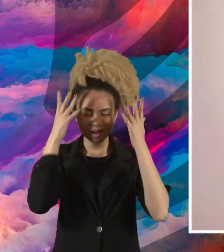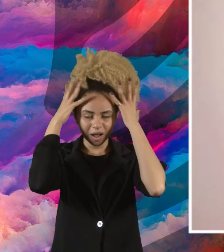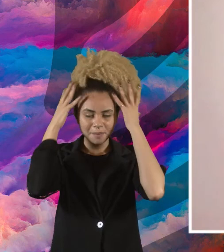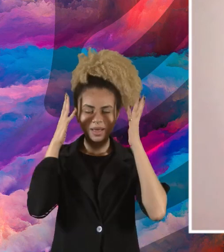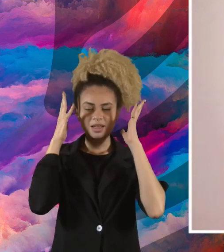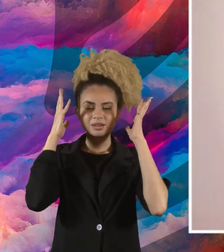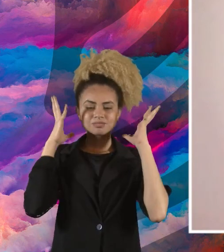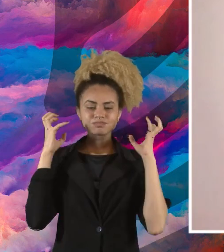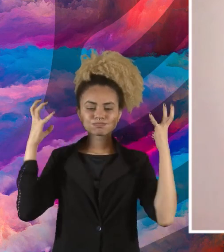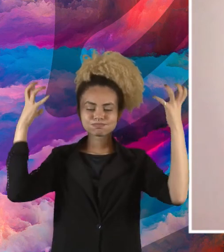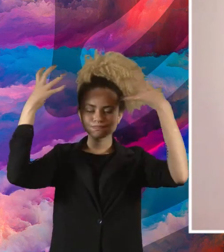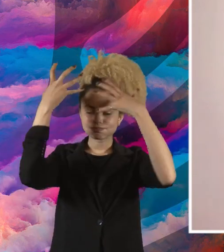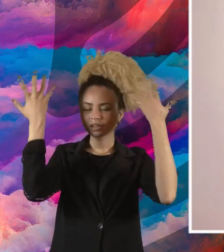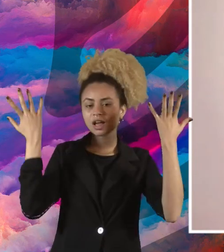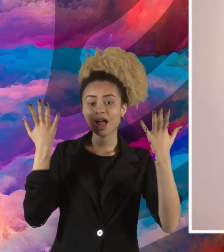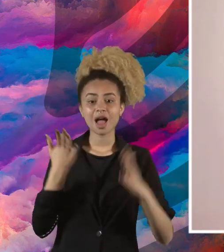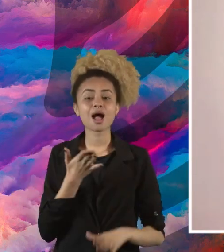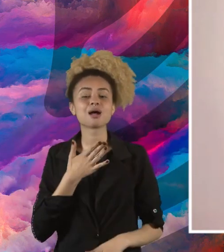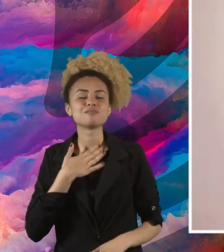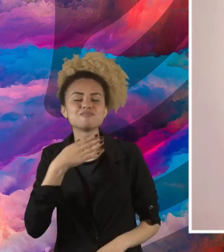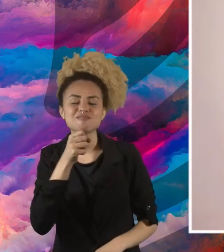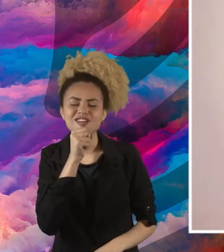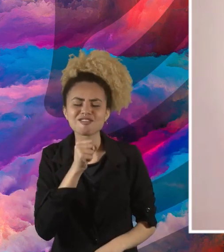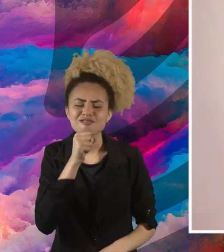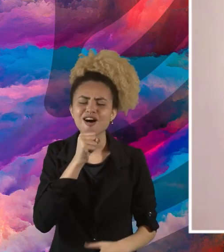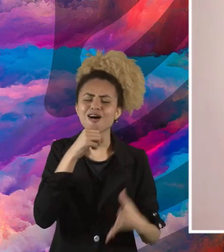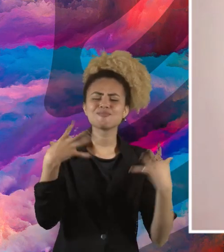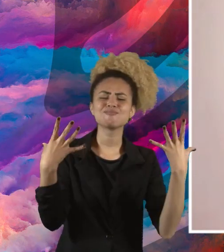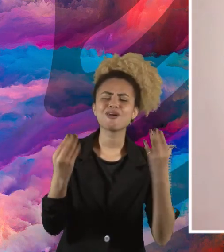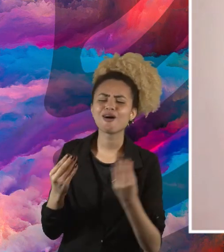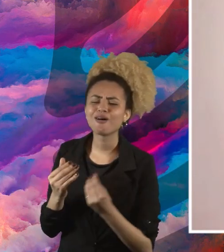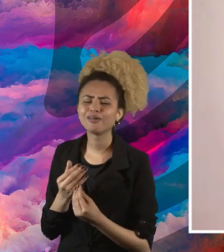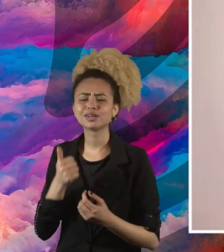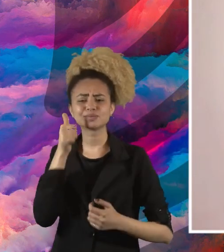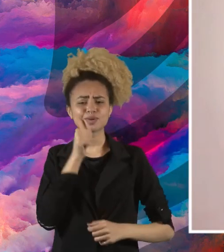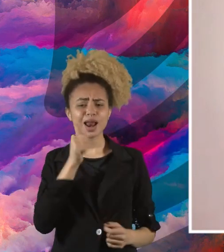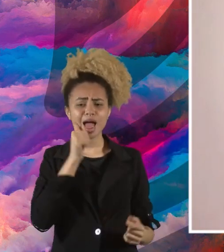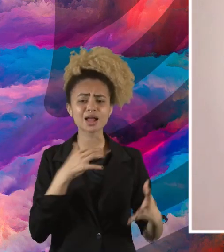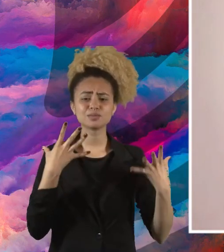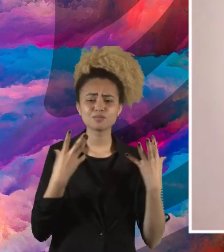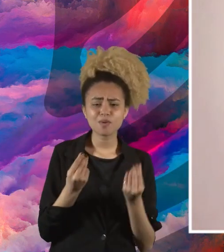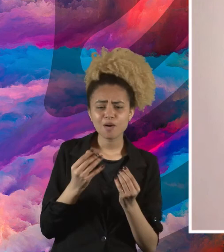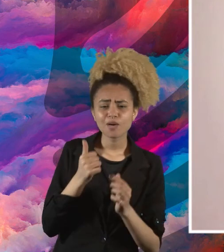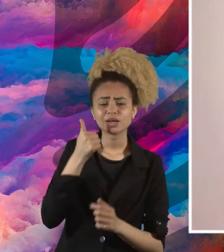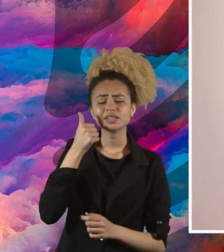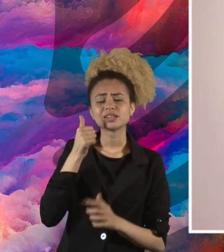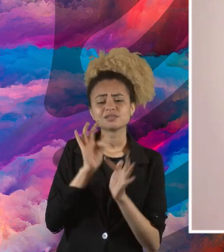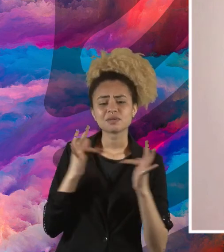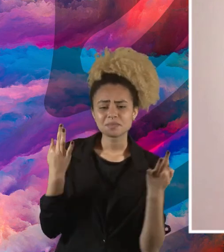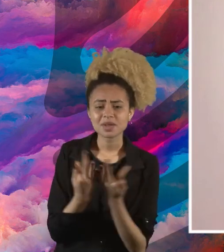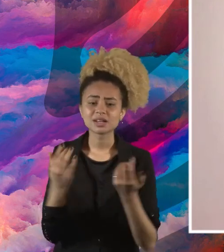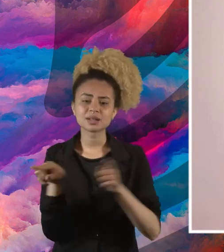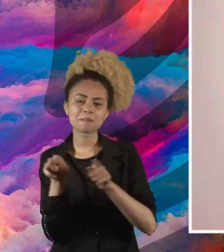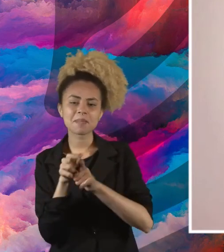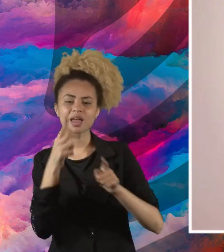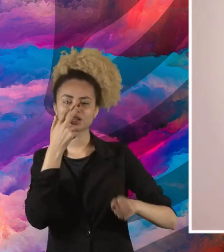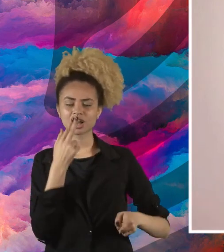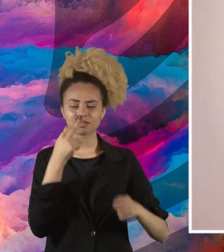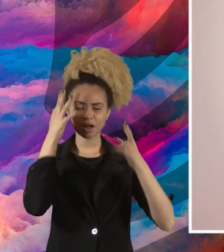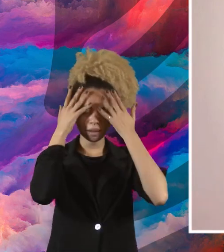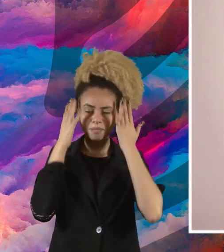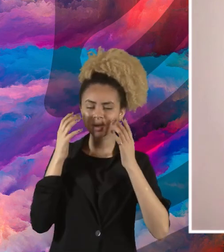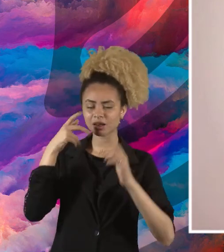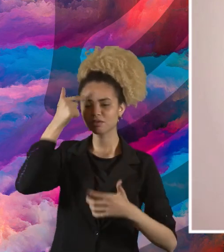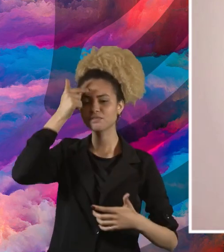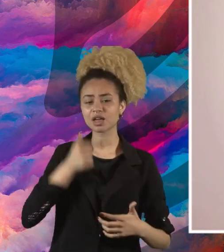aí eu vejo que a minha avó tinha muitas mulheres, muitas famílias que também achavam o seu cabelo feio. aí vem esse poder,